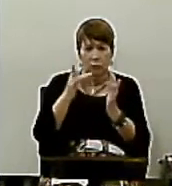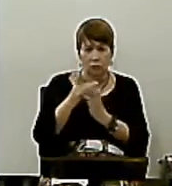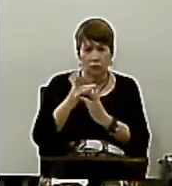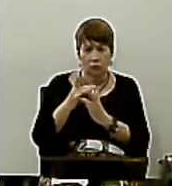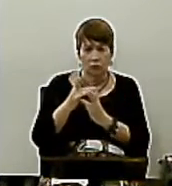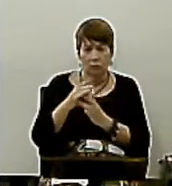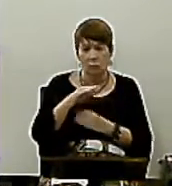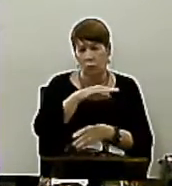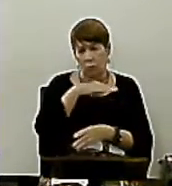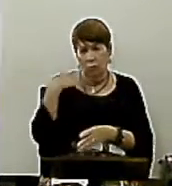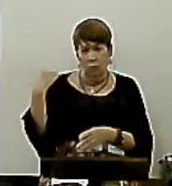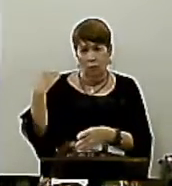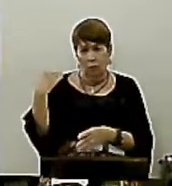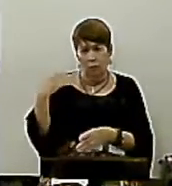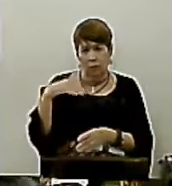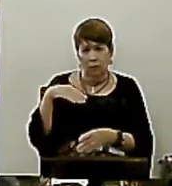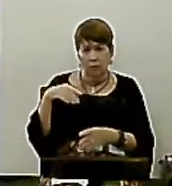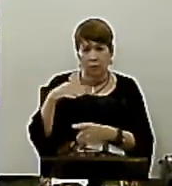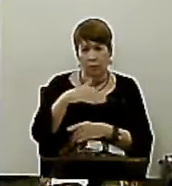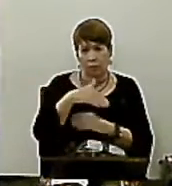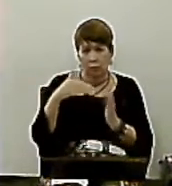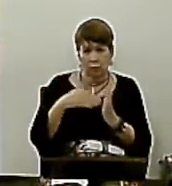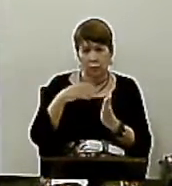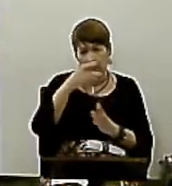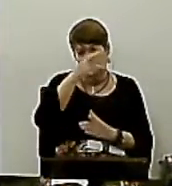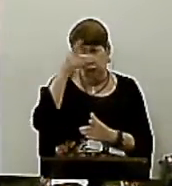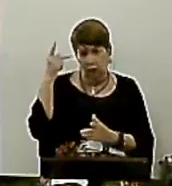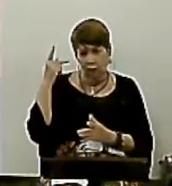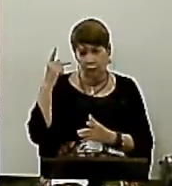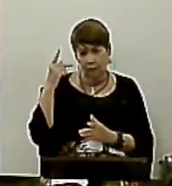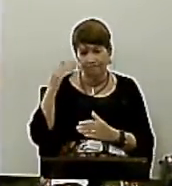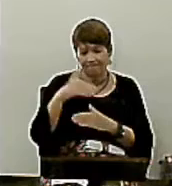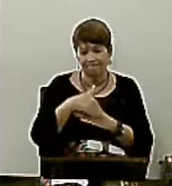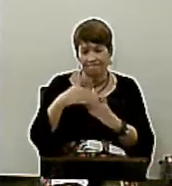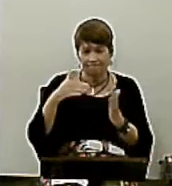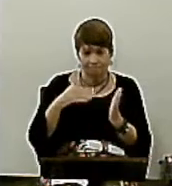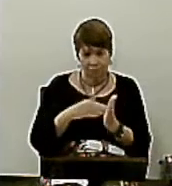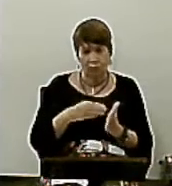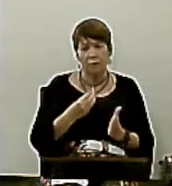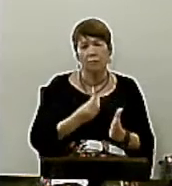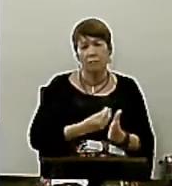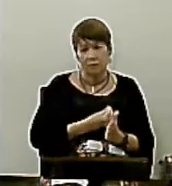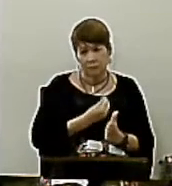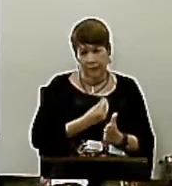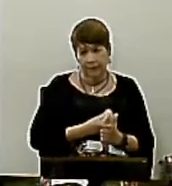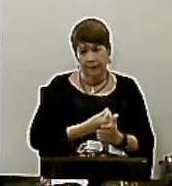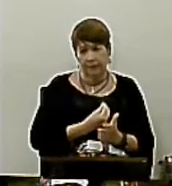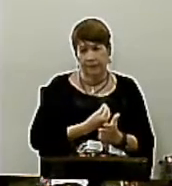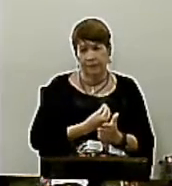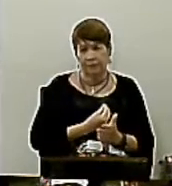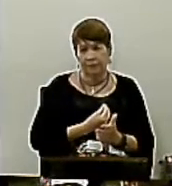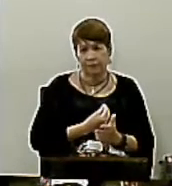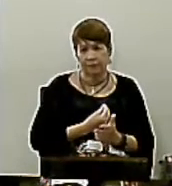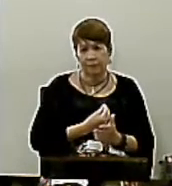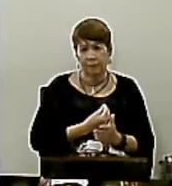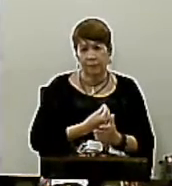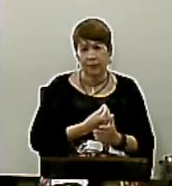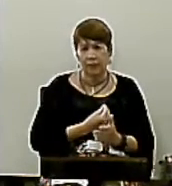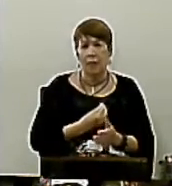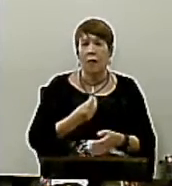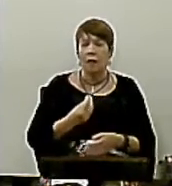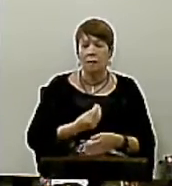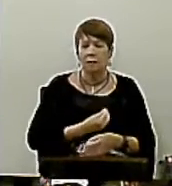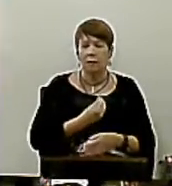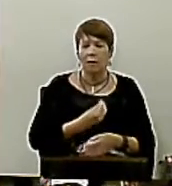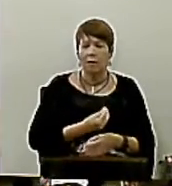Vivessem E esses que agora vivem Não vivem mais Para si mesmos Mas vivem Para